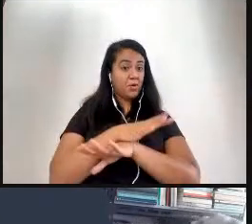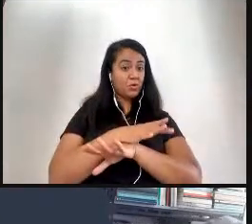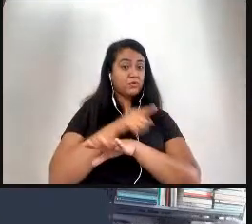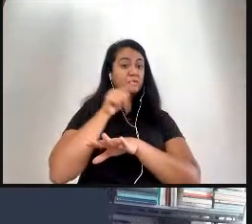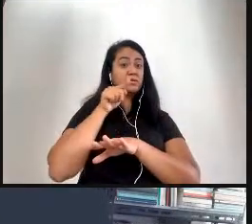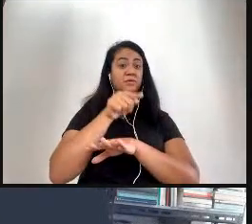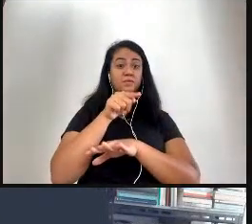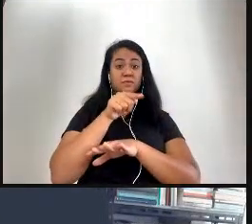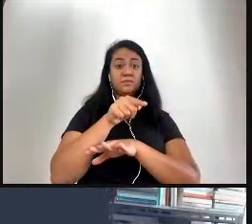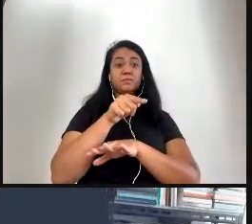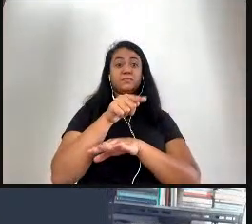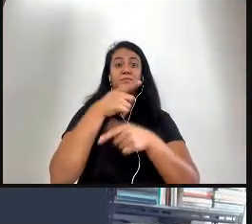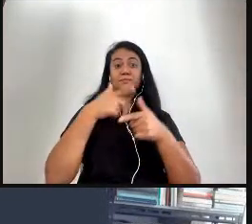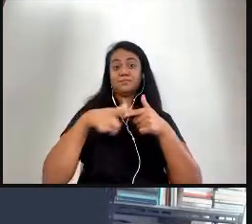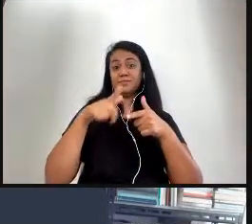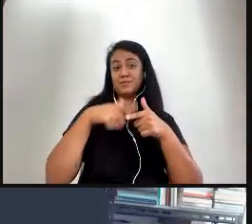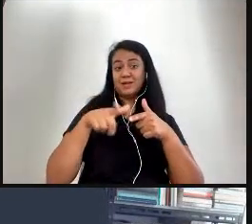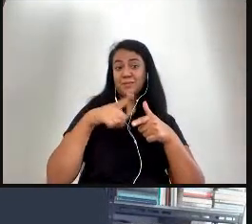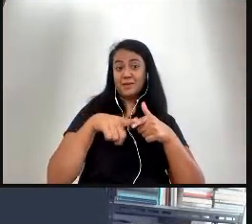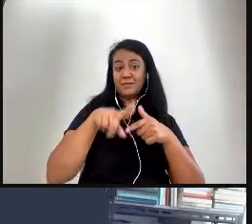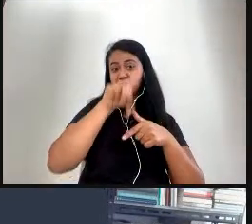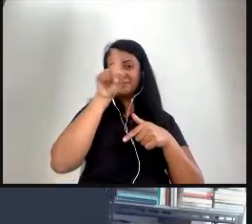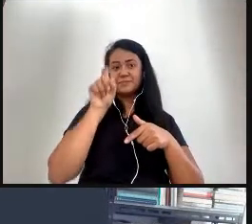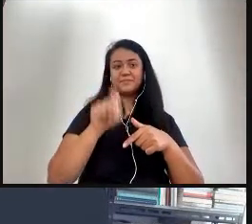fica aí a questão para vocês